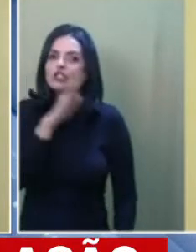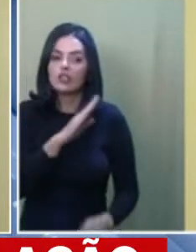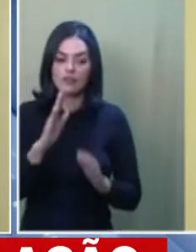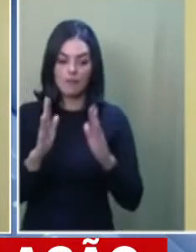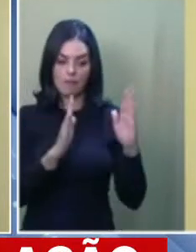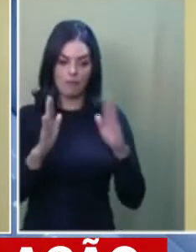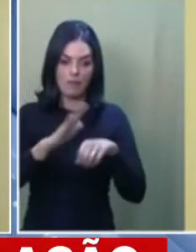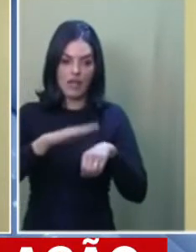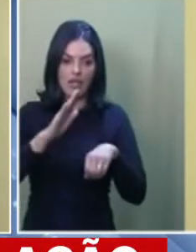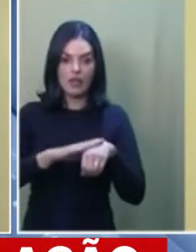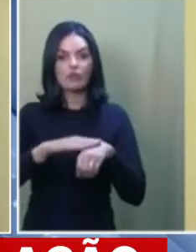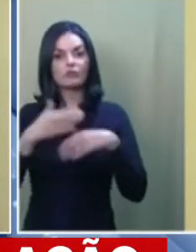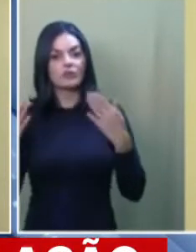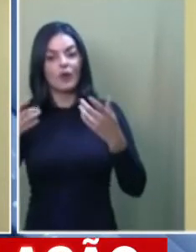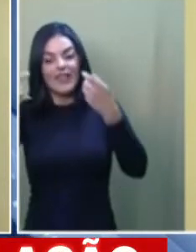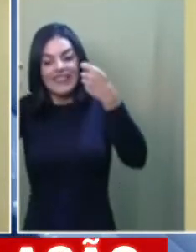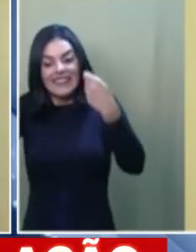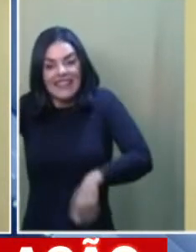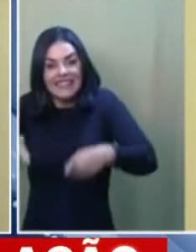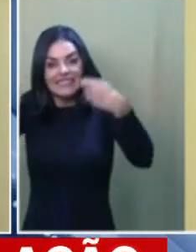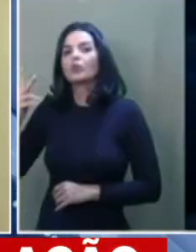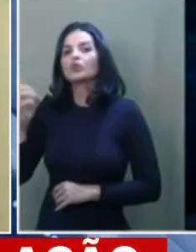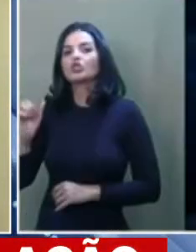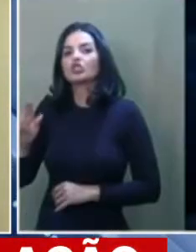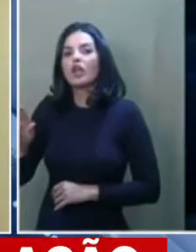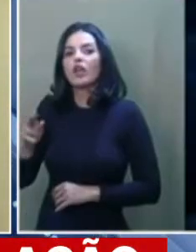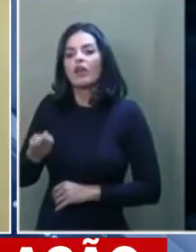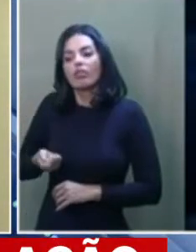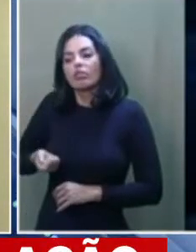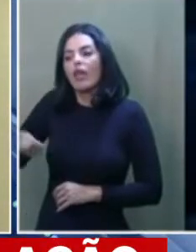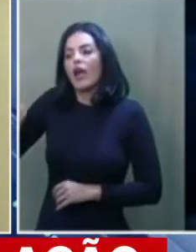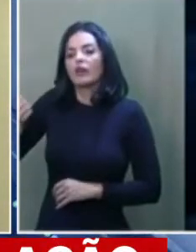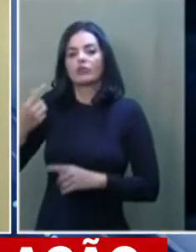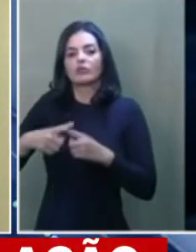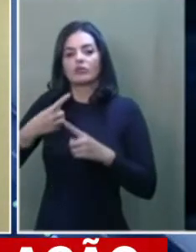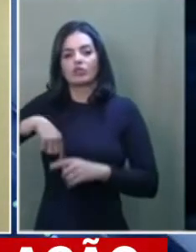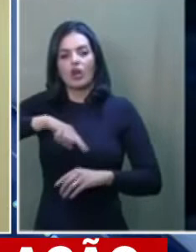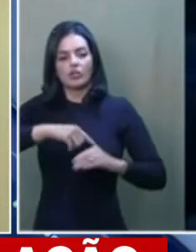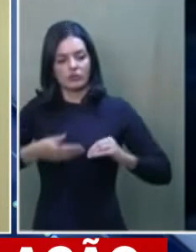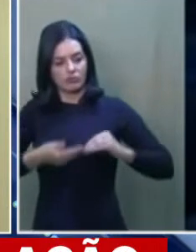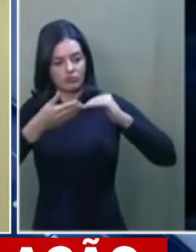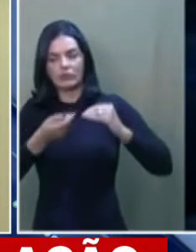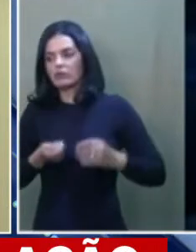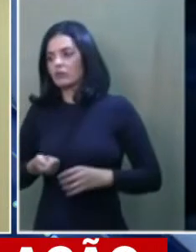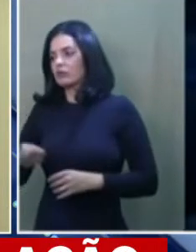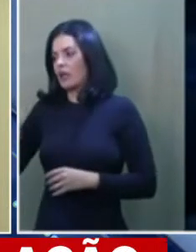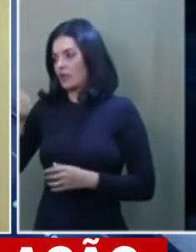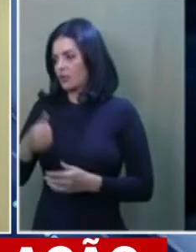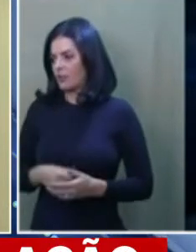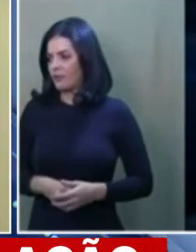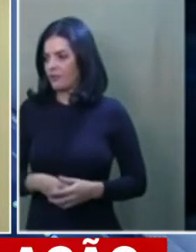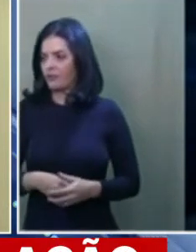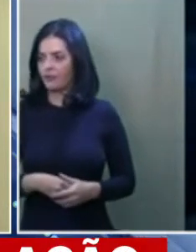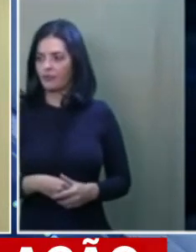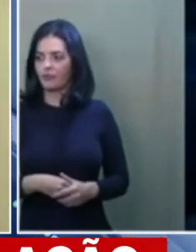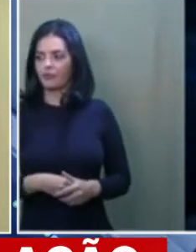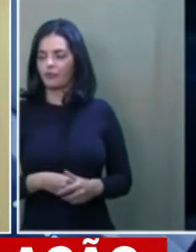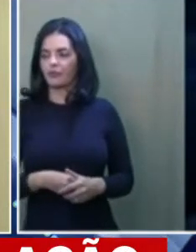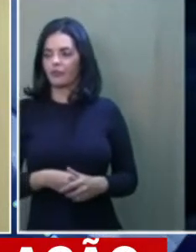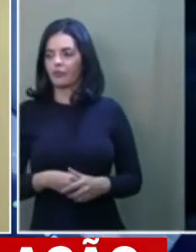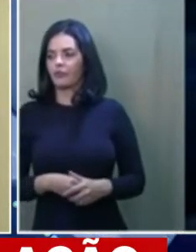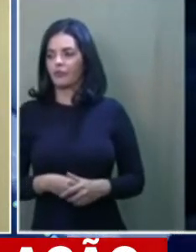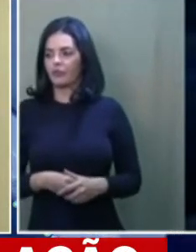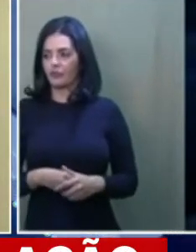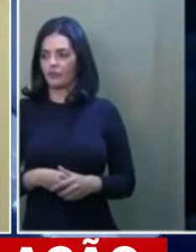cargos e mandatos, o senhor avalia que essa PEC, ela pode refletir eleitoralmente para o presidente Jair